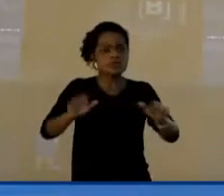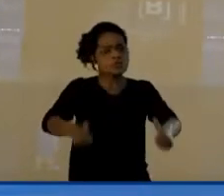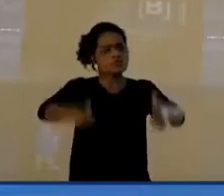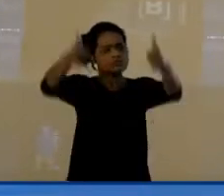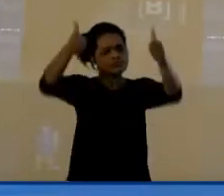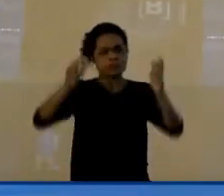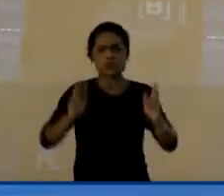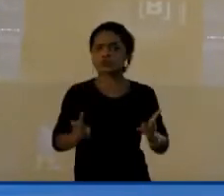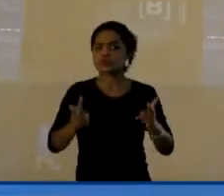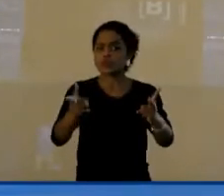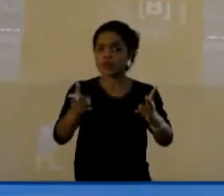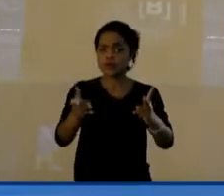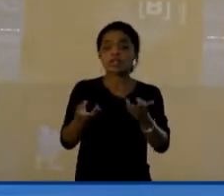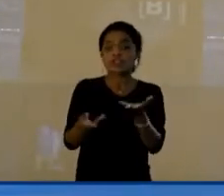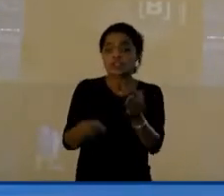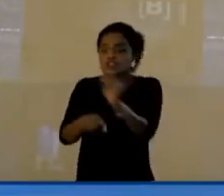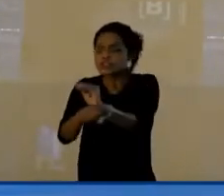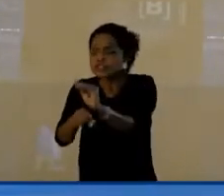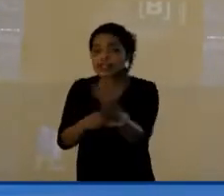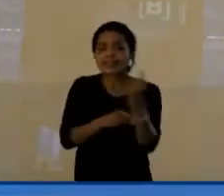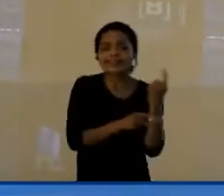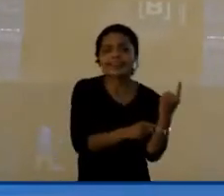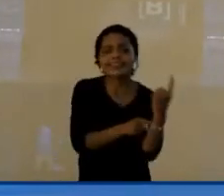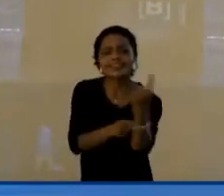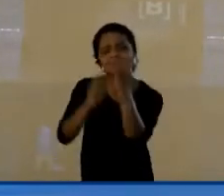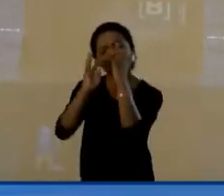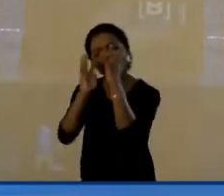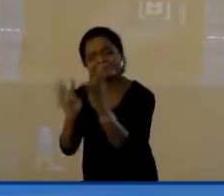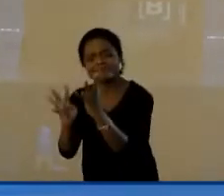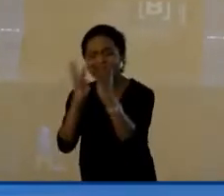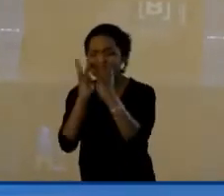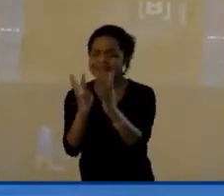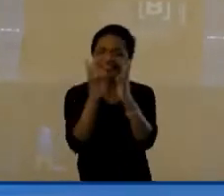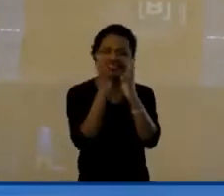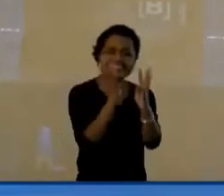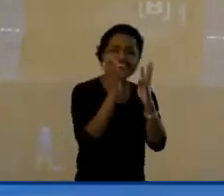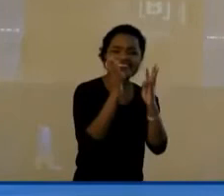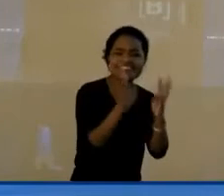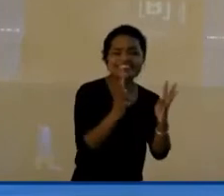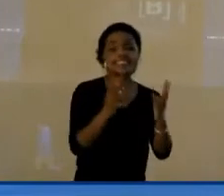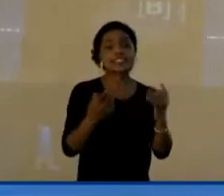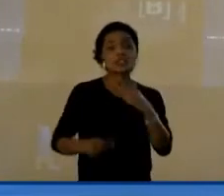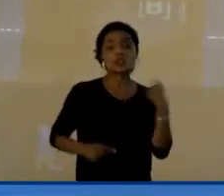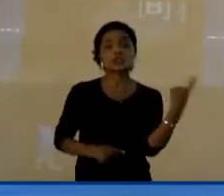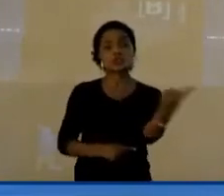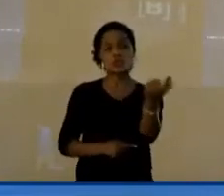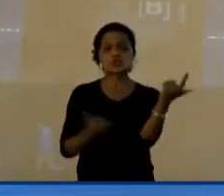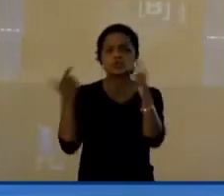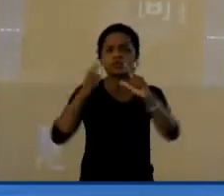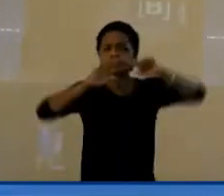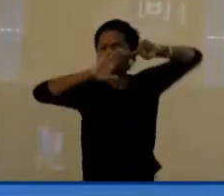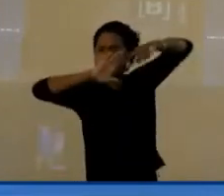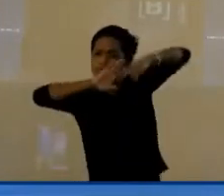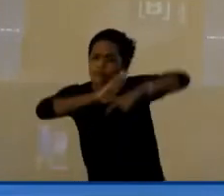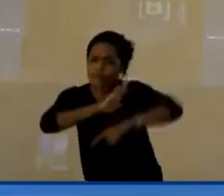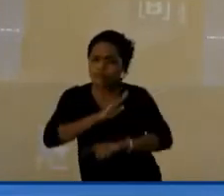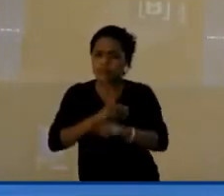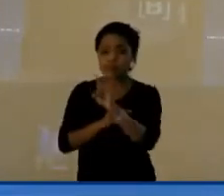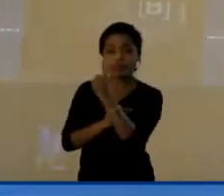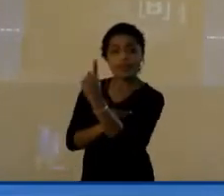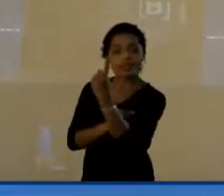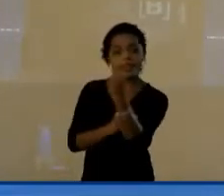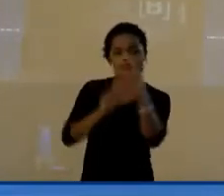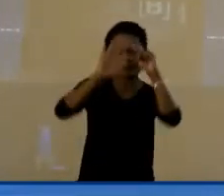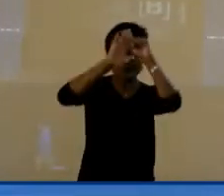Nós tratamos cada paciente de uma maneira muito individualizada. Nós conseguimos ir a fundo no seu diagnóstico.